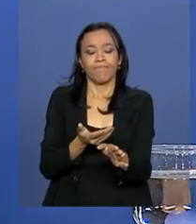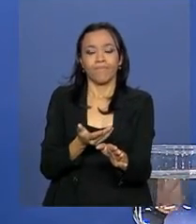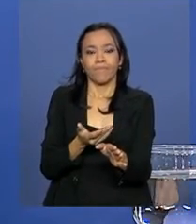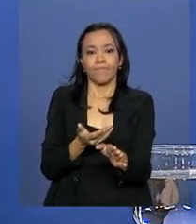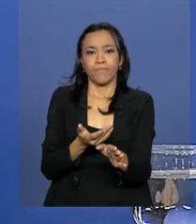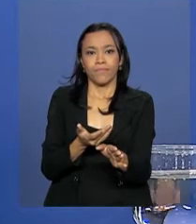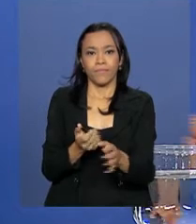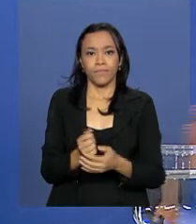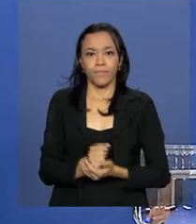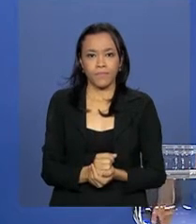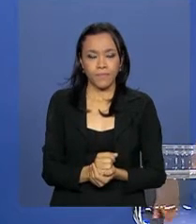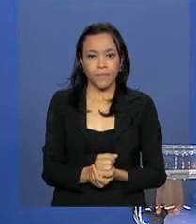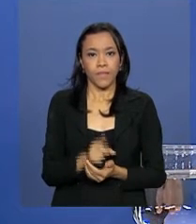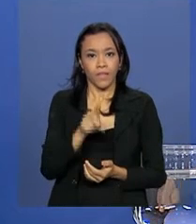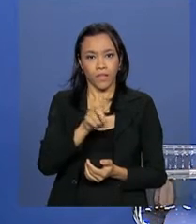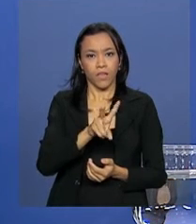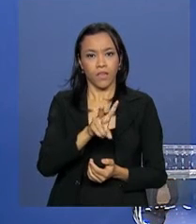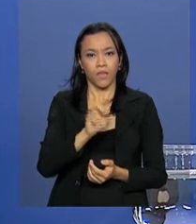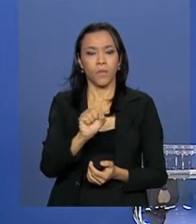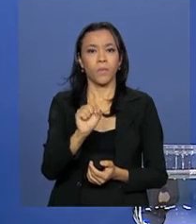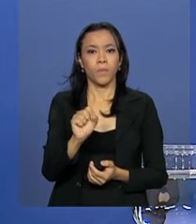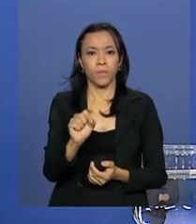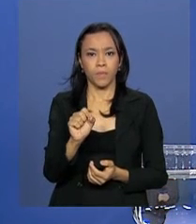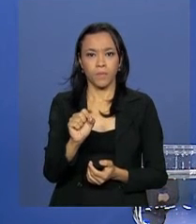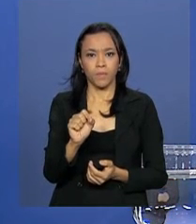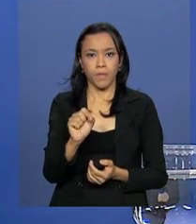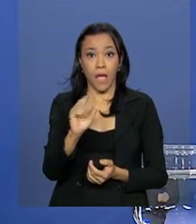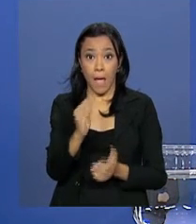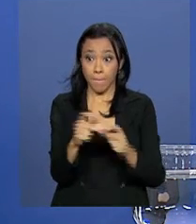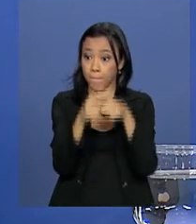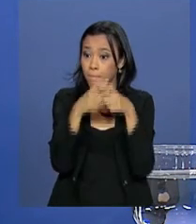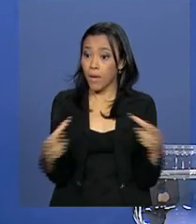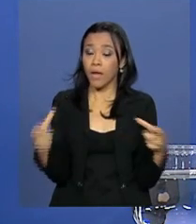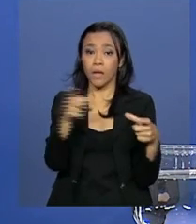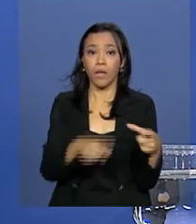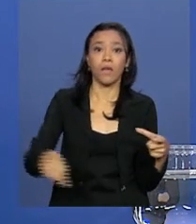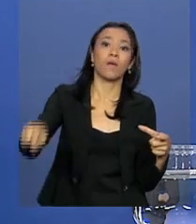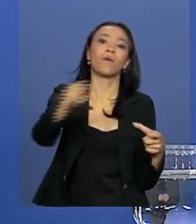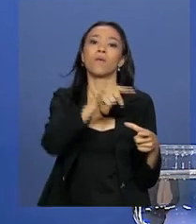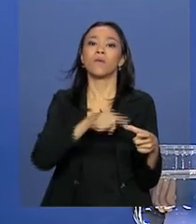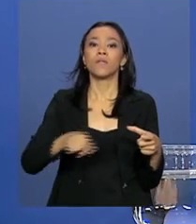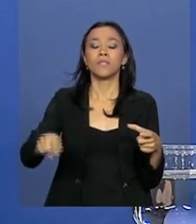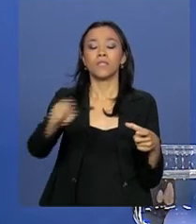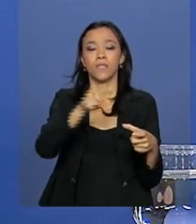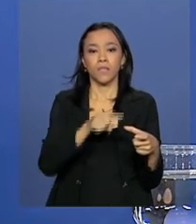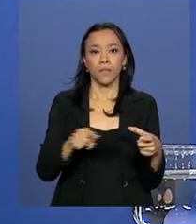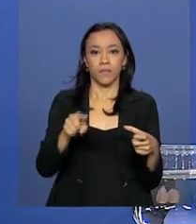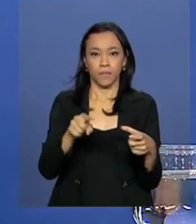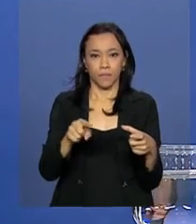foi ao redor da maioria deles em abril.